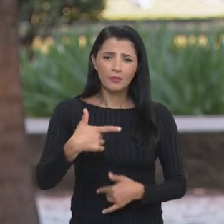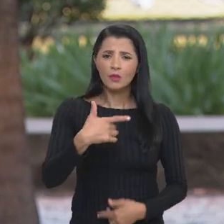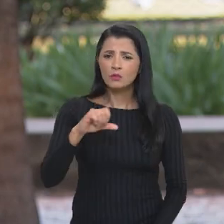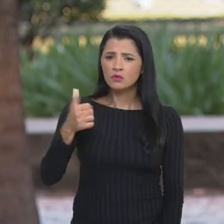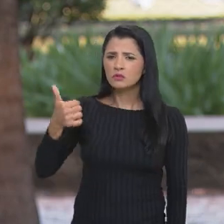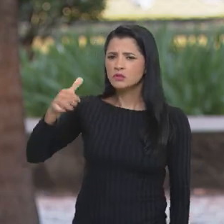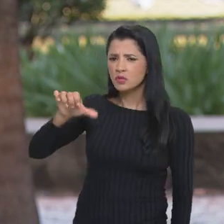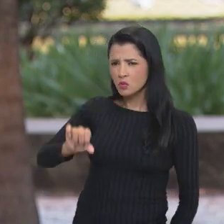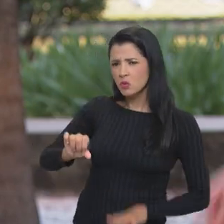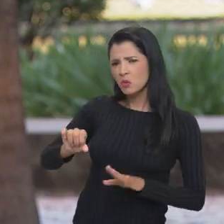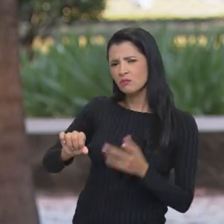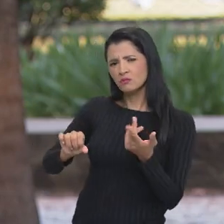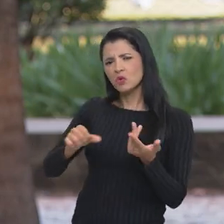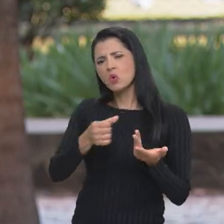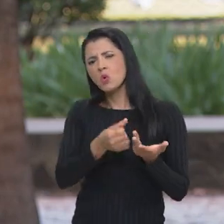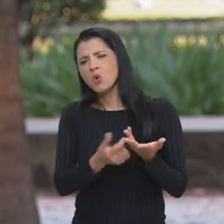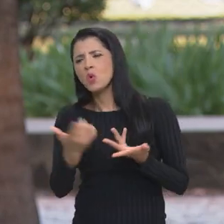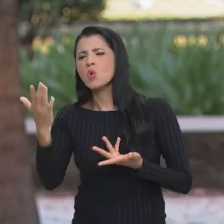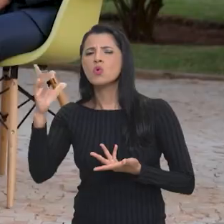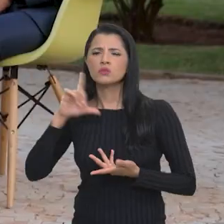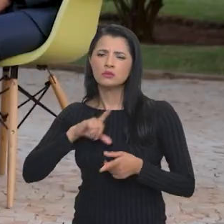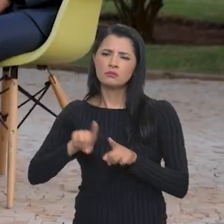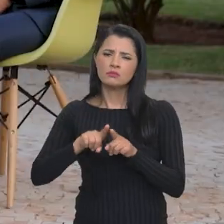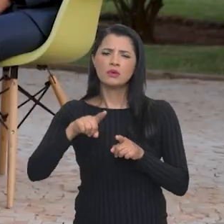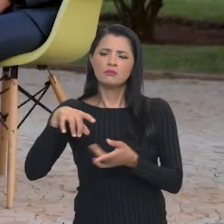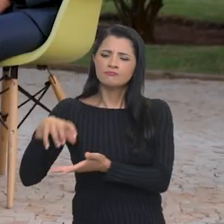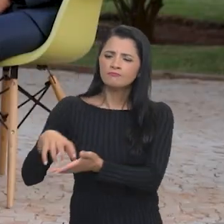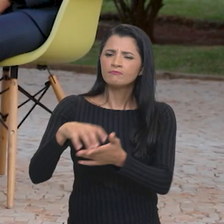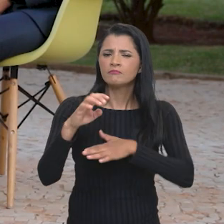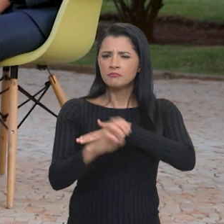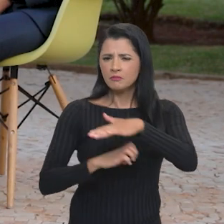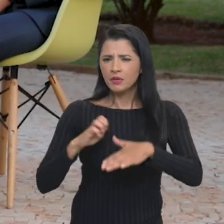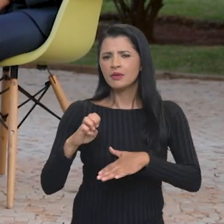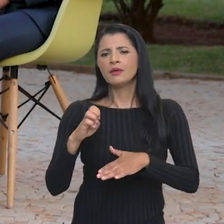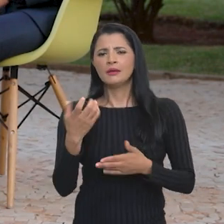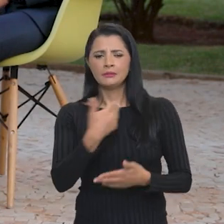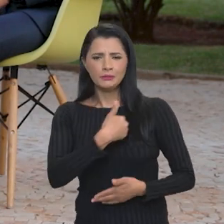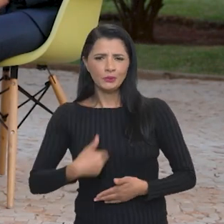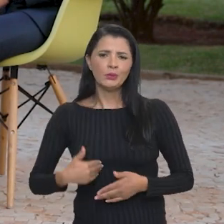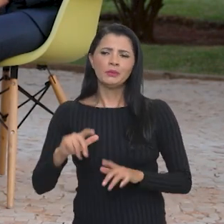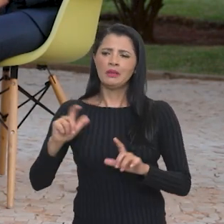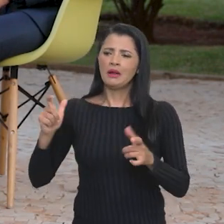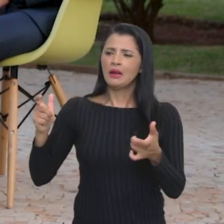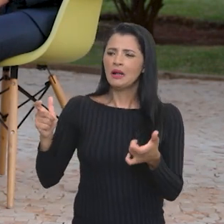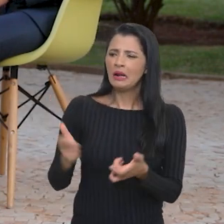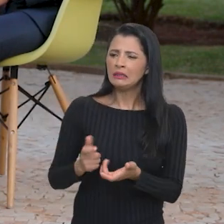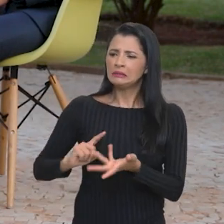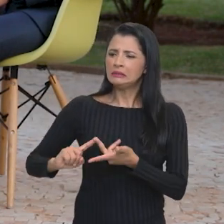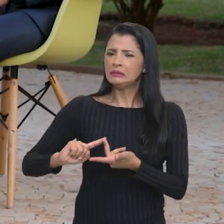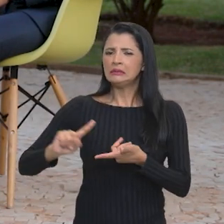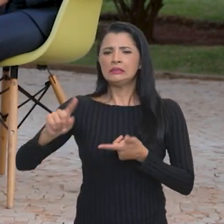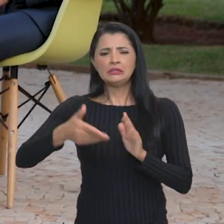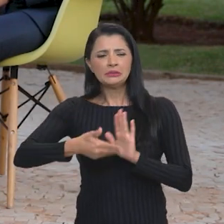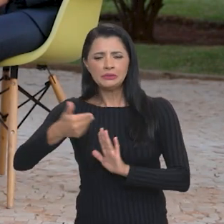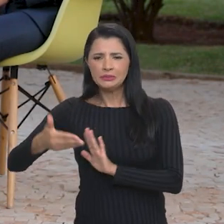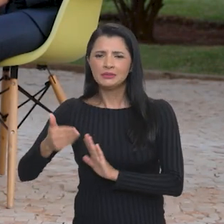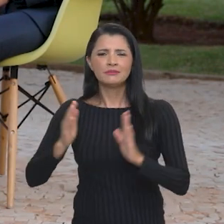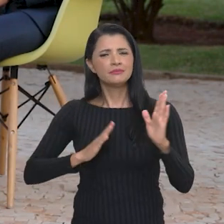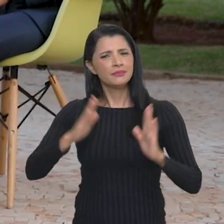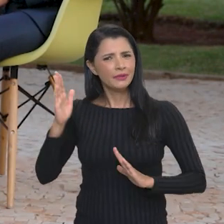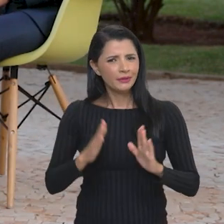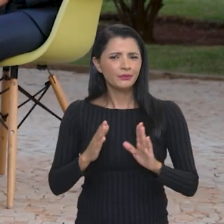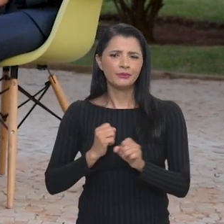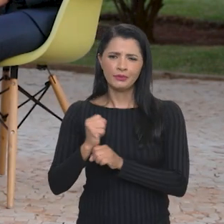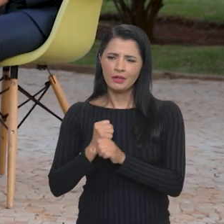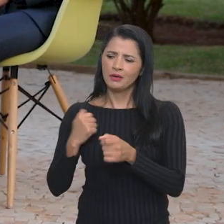empresas, órgãos públicos, houve um sucateamento grande nesse período, nos últimos anos. A Conab, por exemplo,